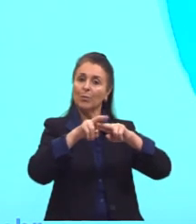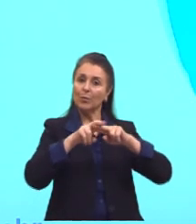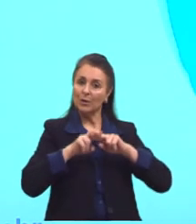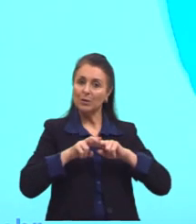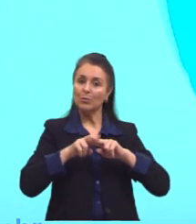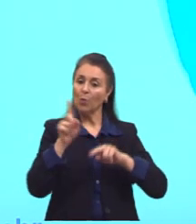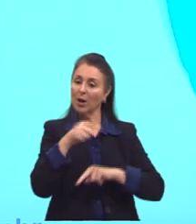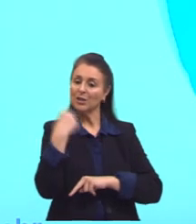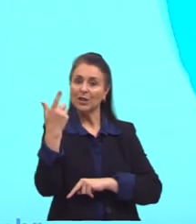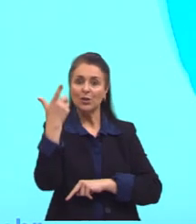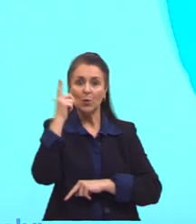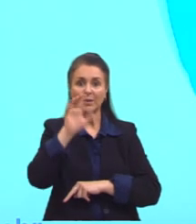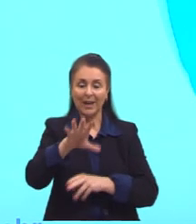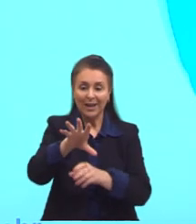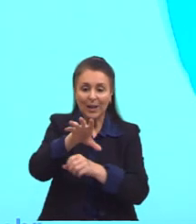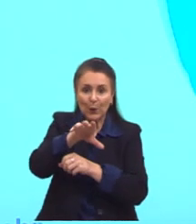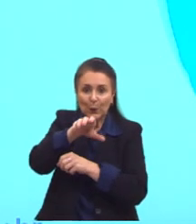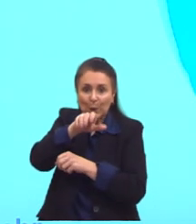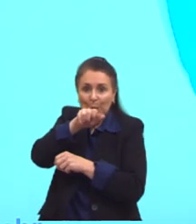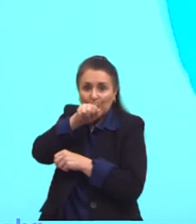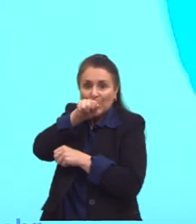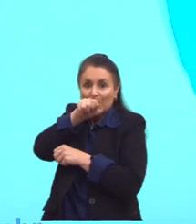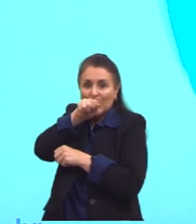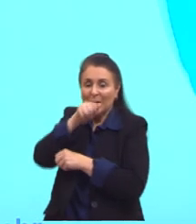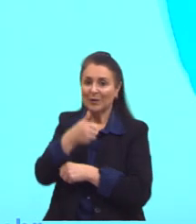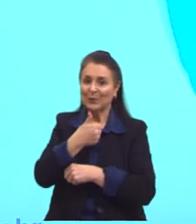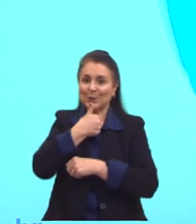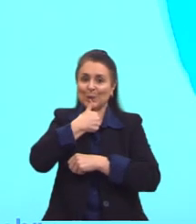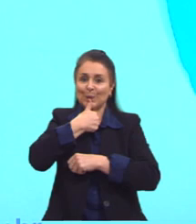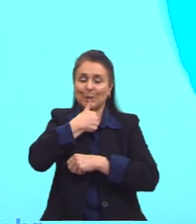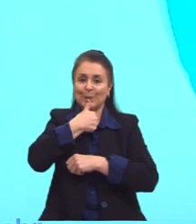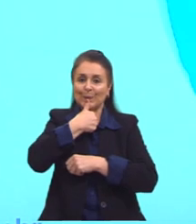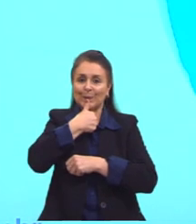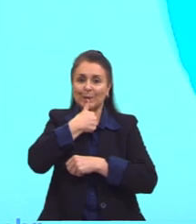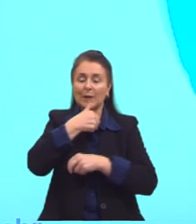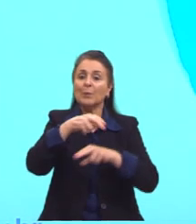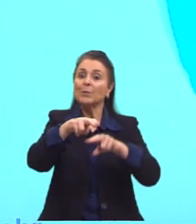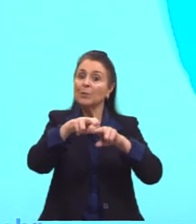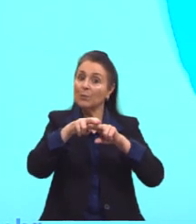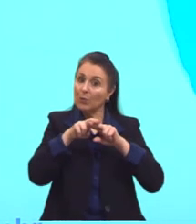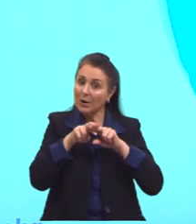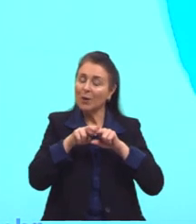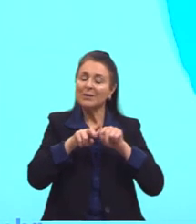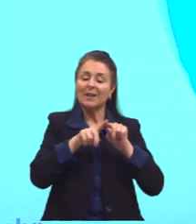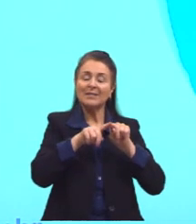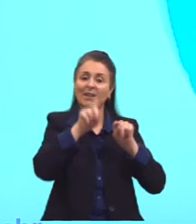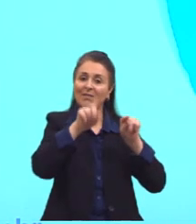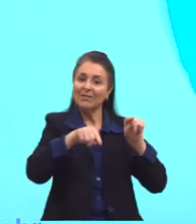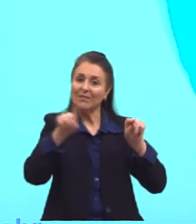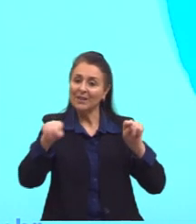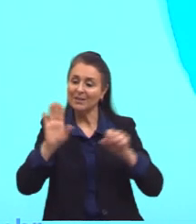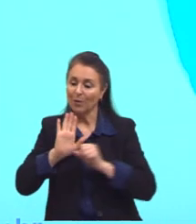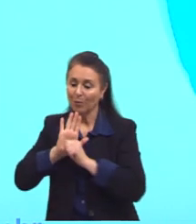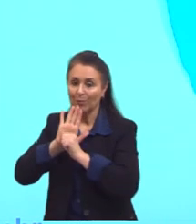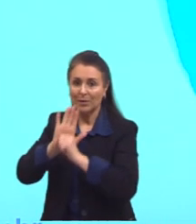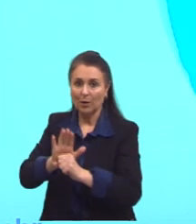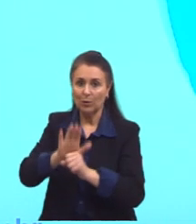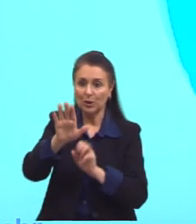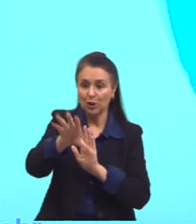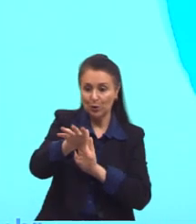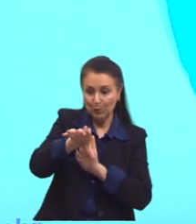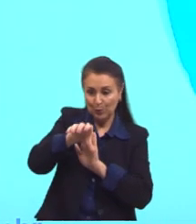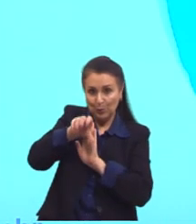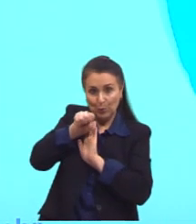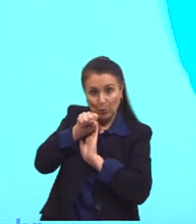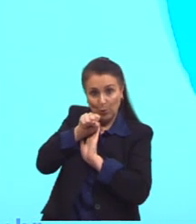que a gente consegue sugar a água do chimarrão e por causa dessa variação de pressão ao aspirar tirar